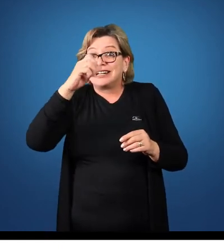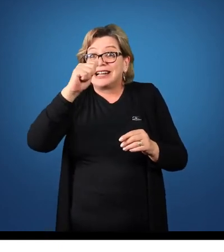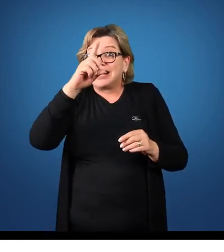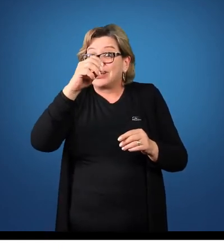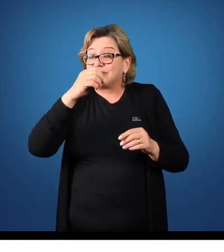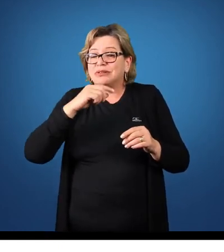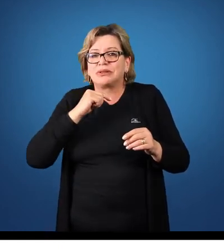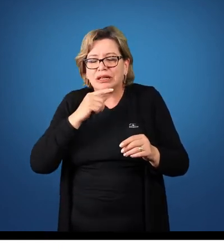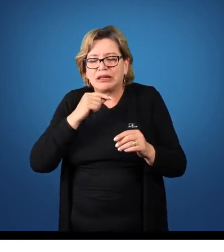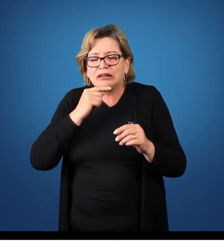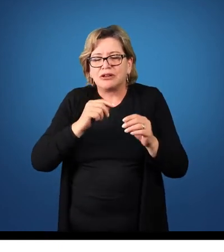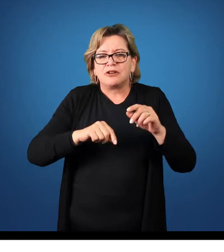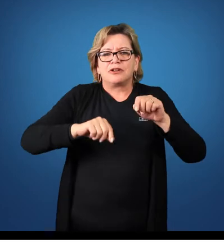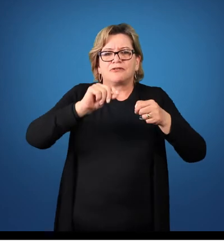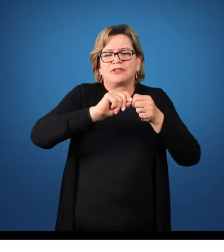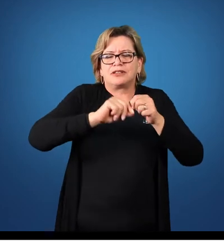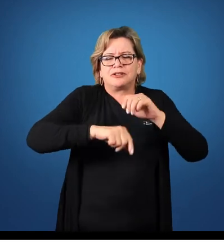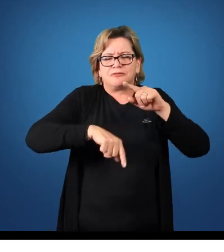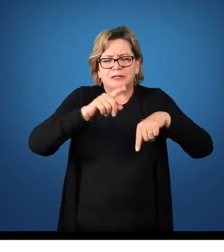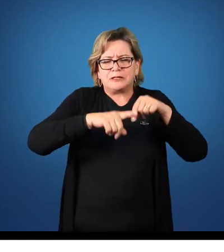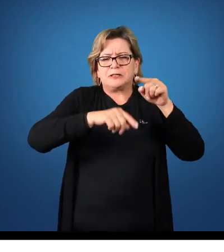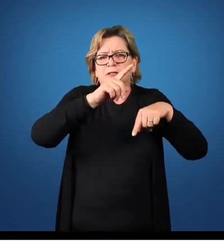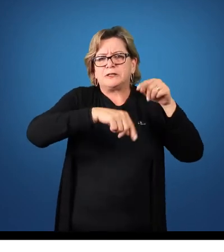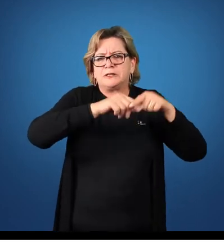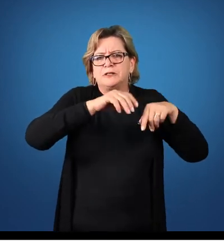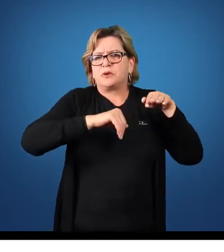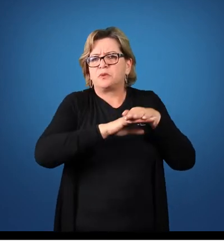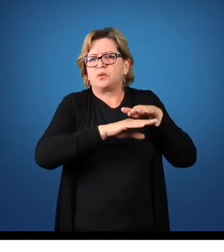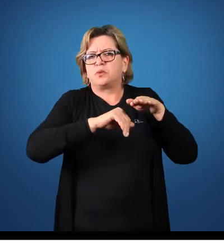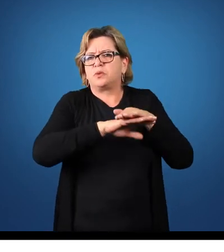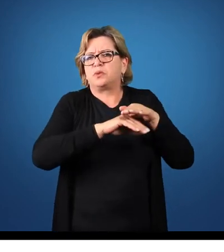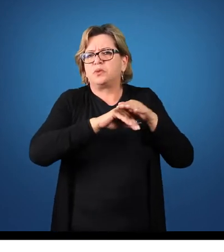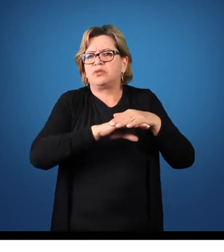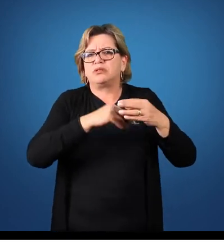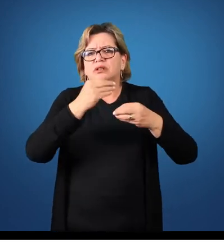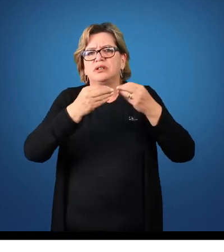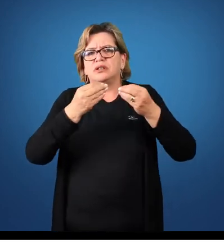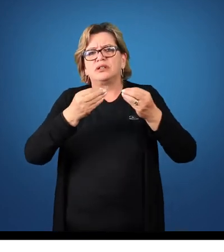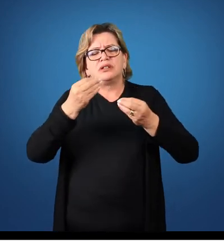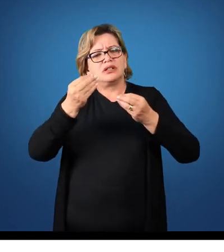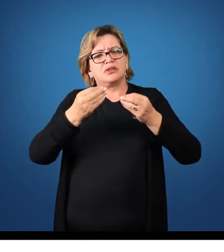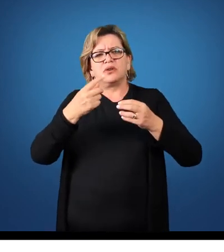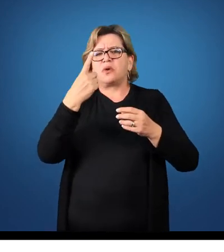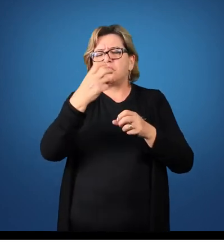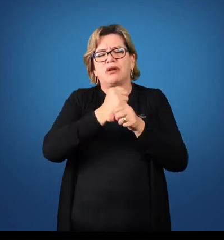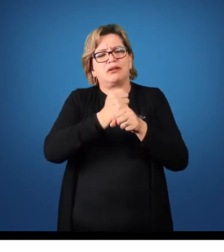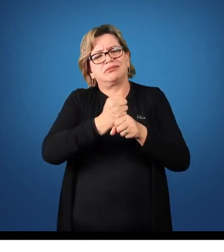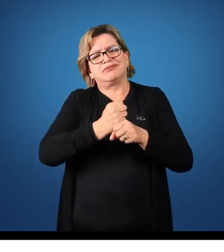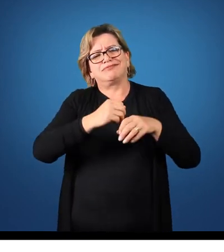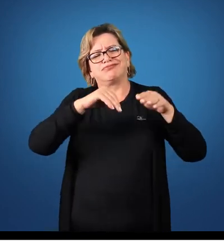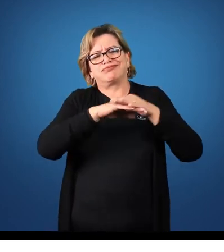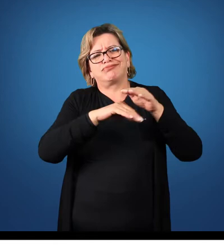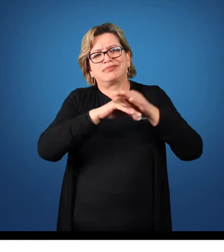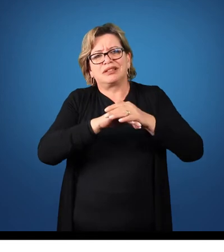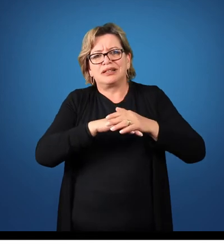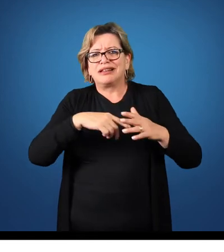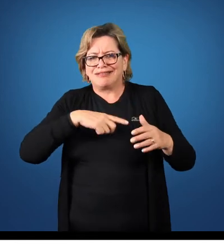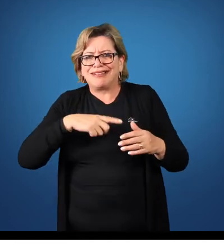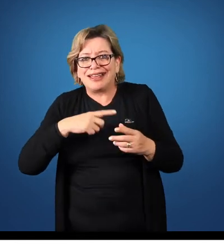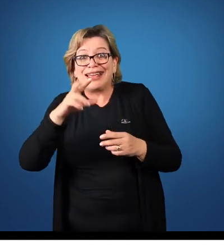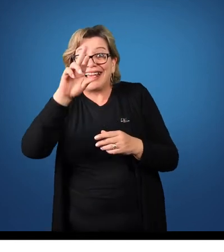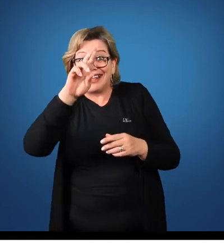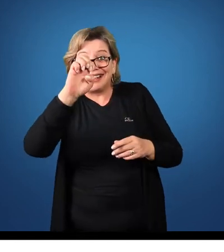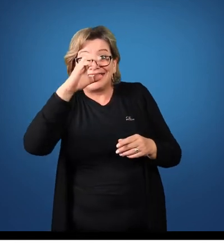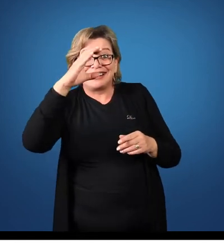produzindo todo aquele produto durante um ano todo. Ela teve receita?